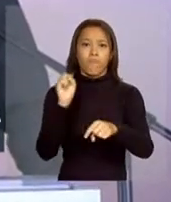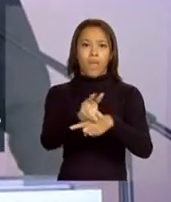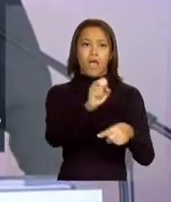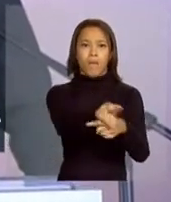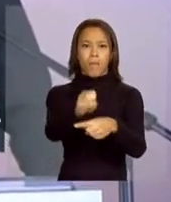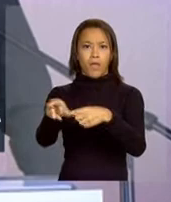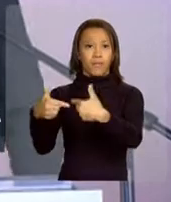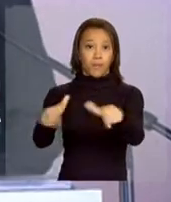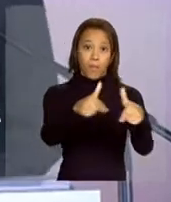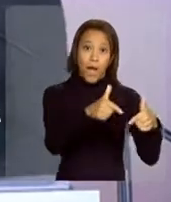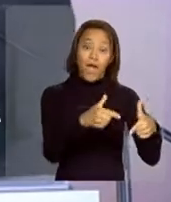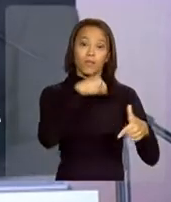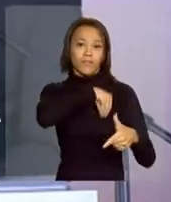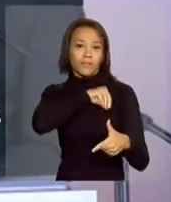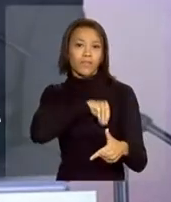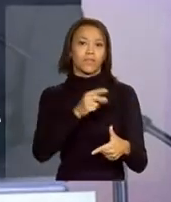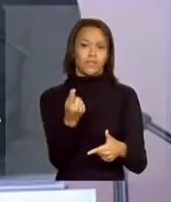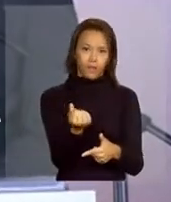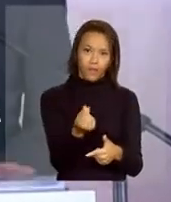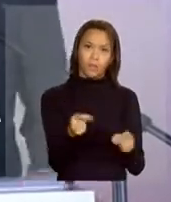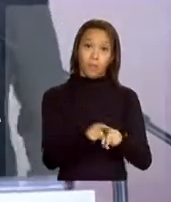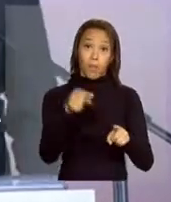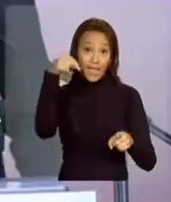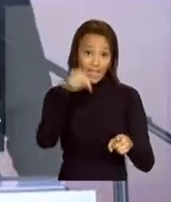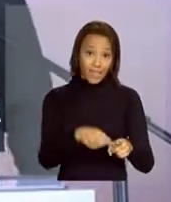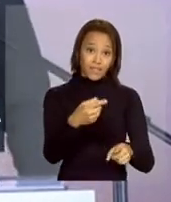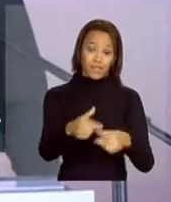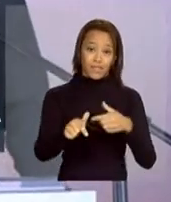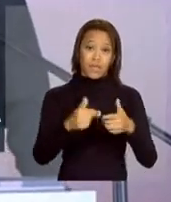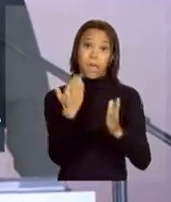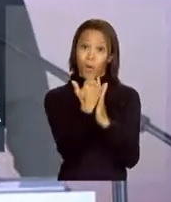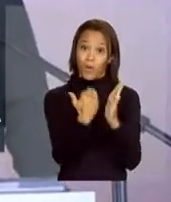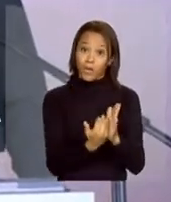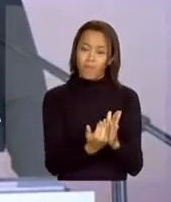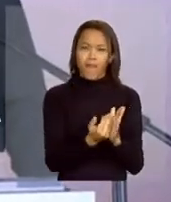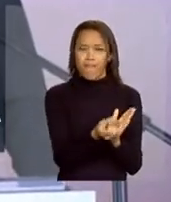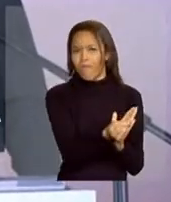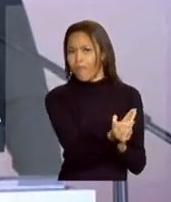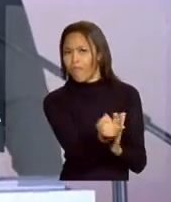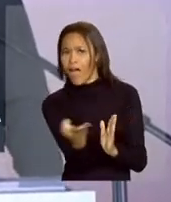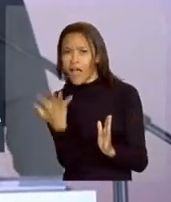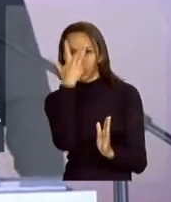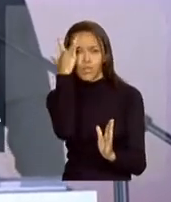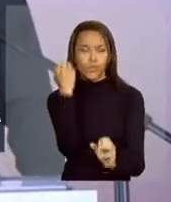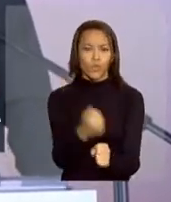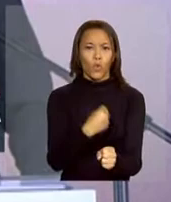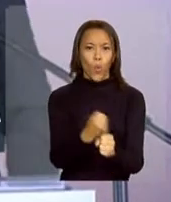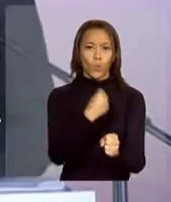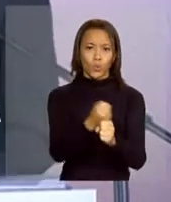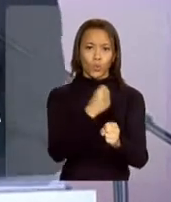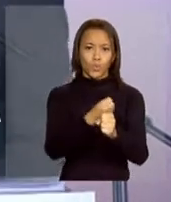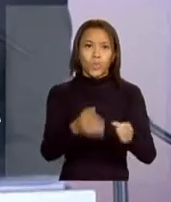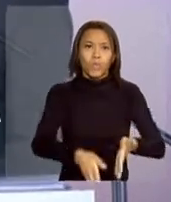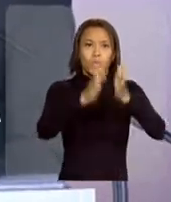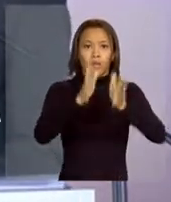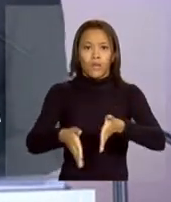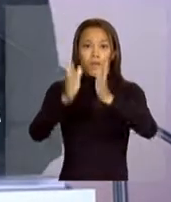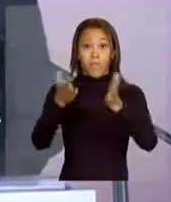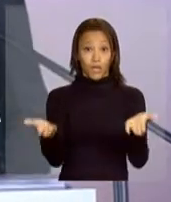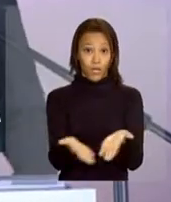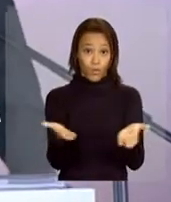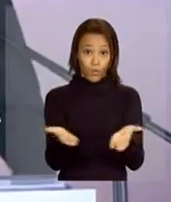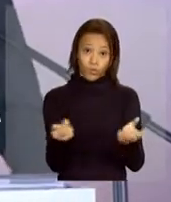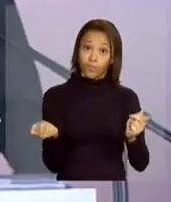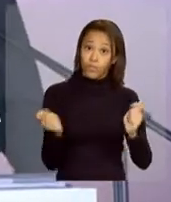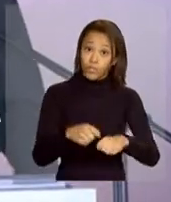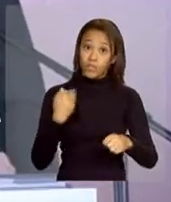geração de renda, porque nesta obra estiveram muitos trabalhadores e trabalhadoras para que hoje nós pudéssemos